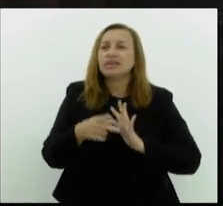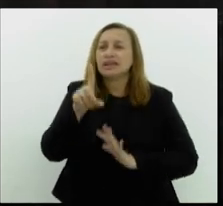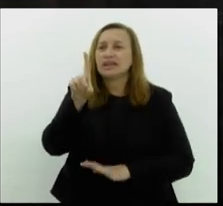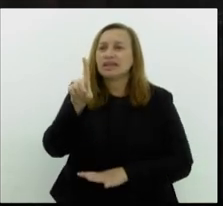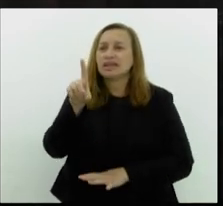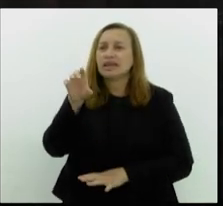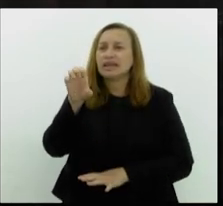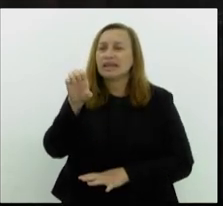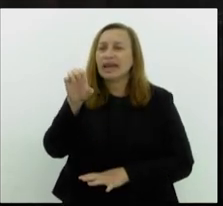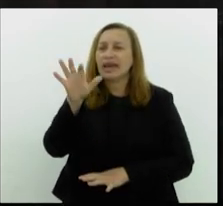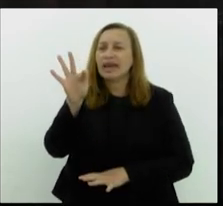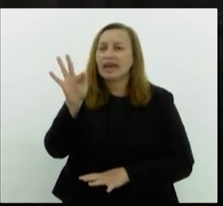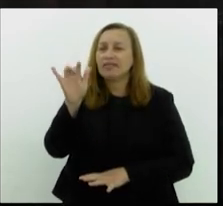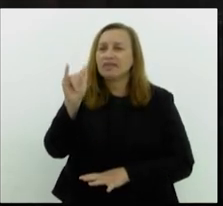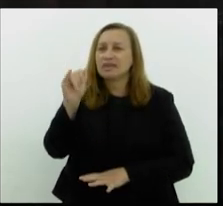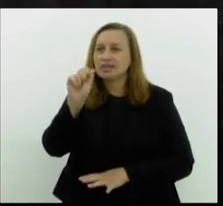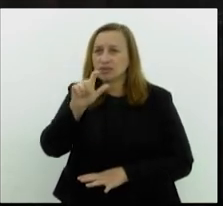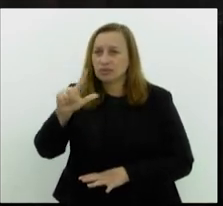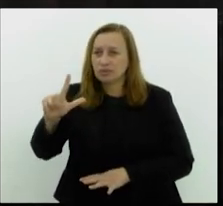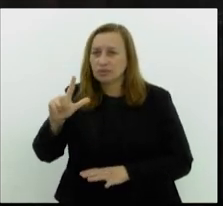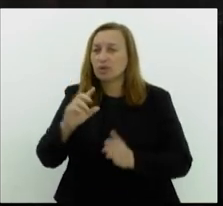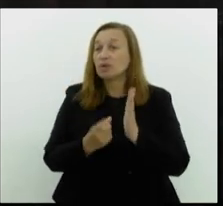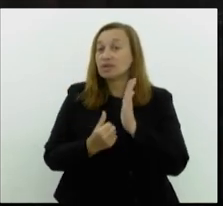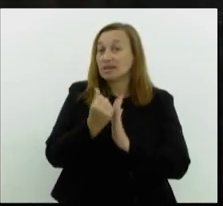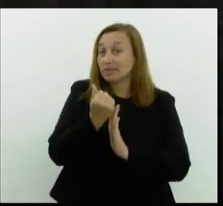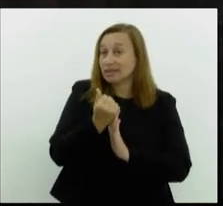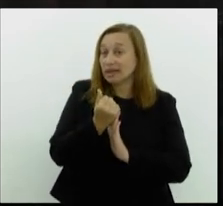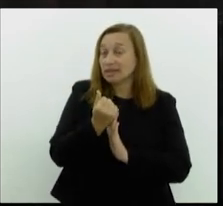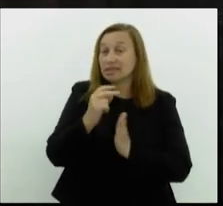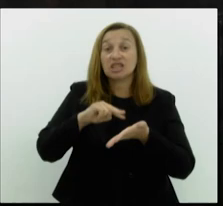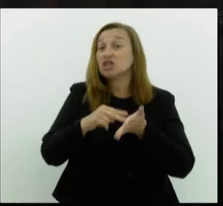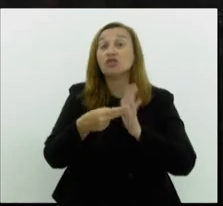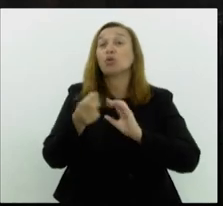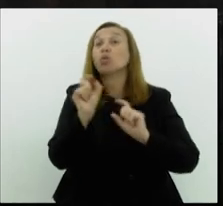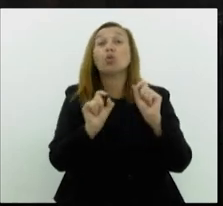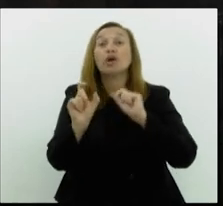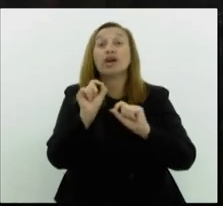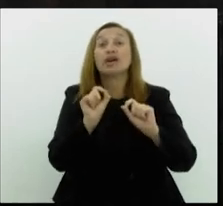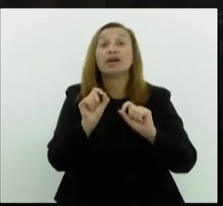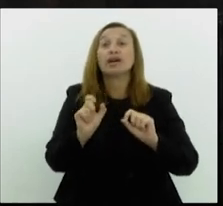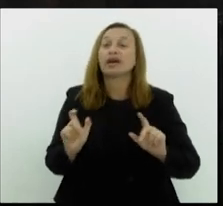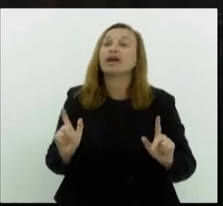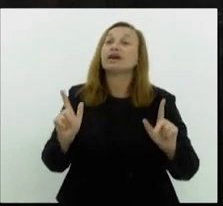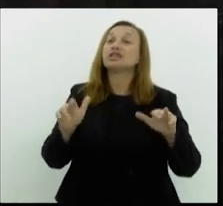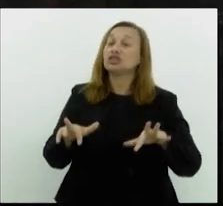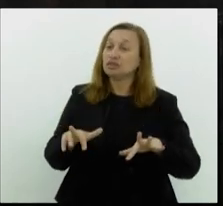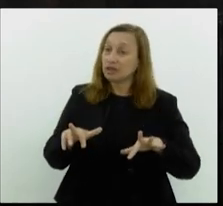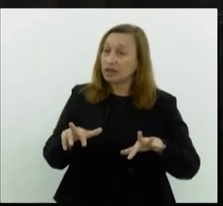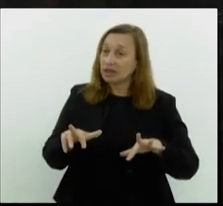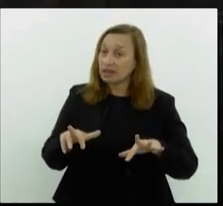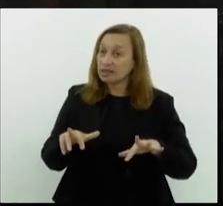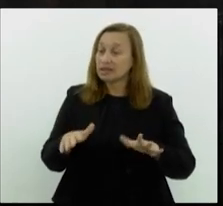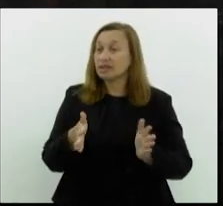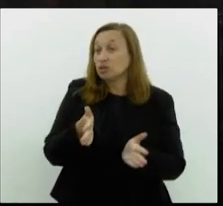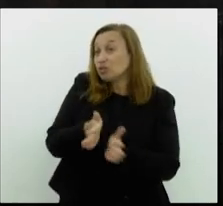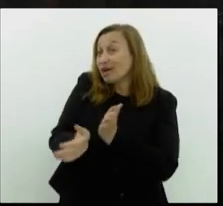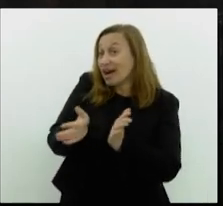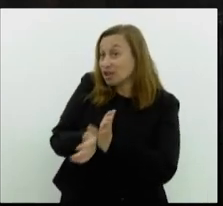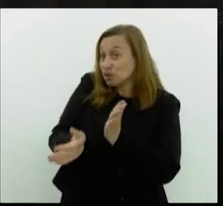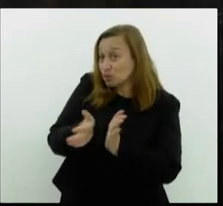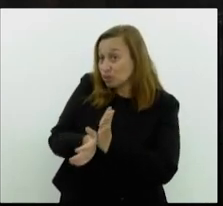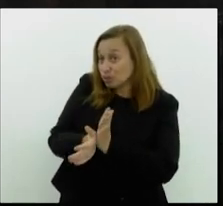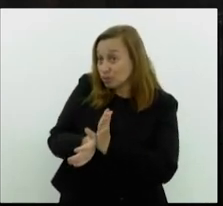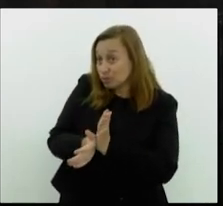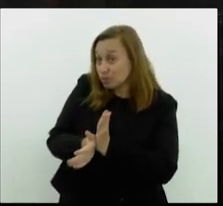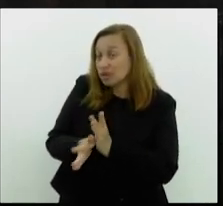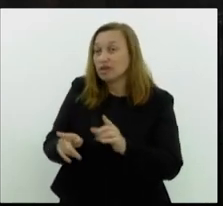É a diferença entre a despesa e